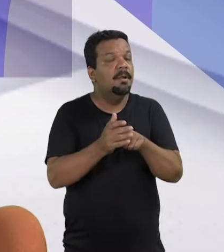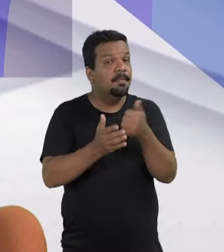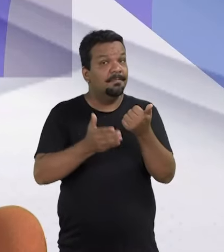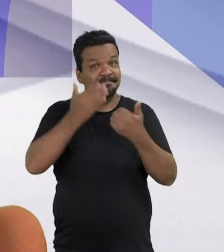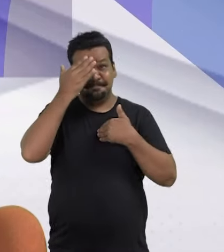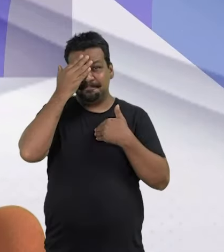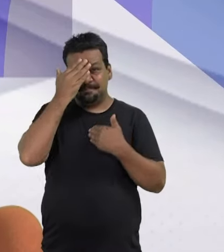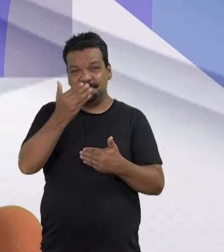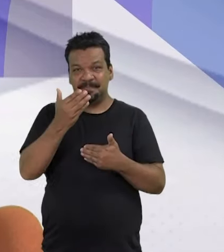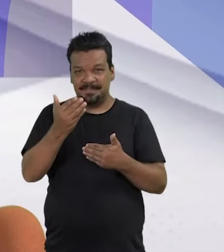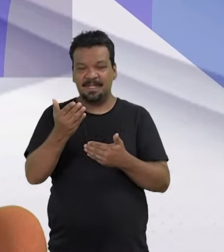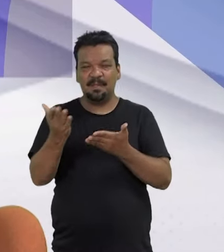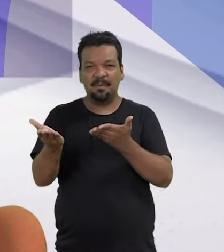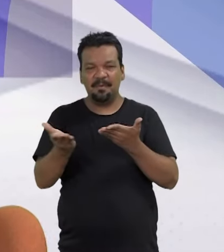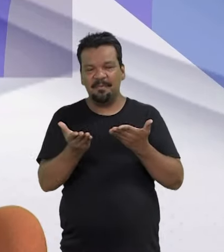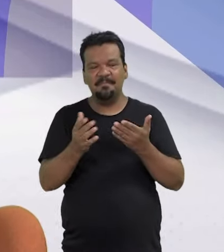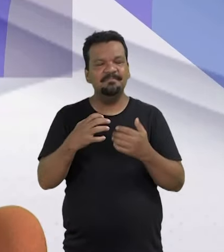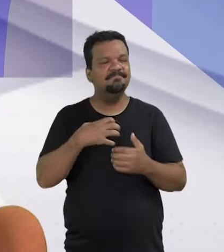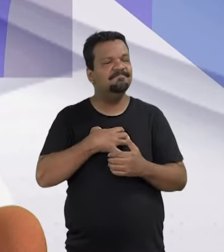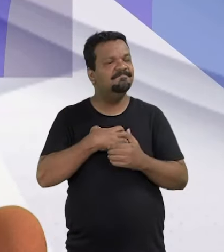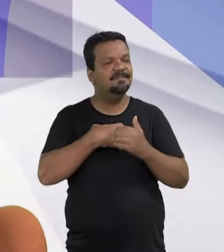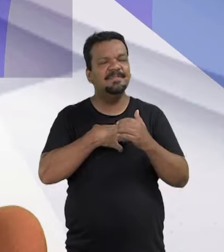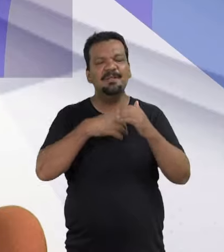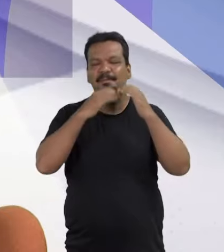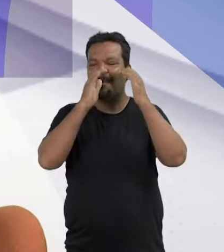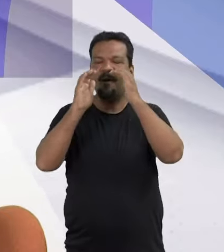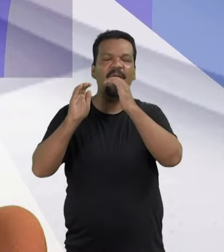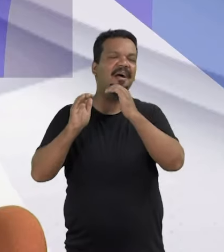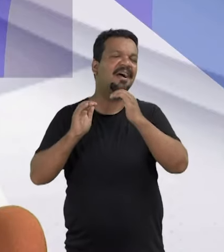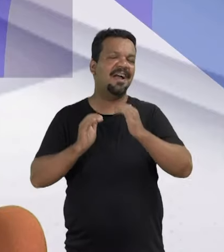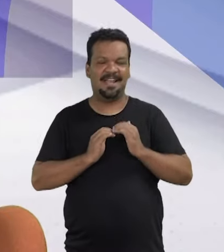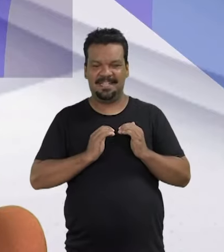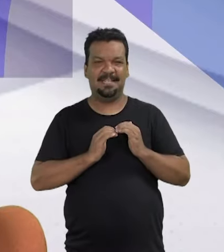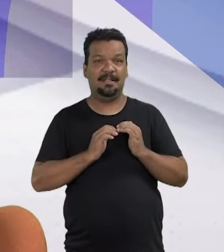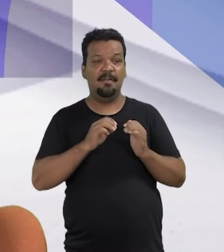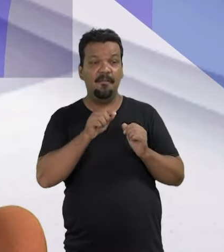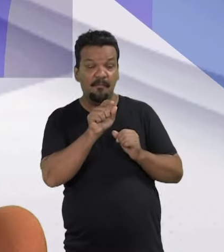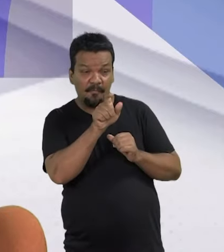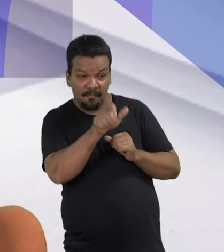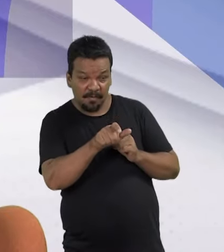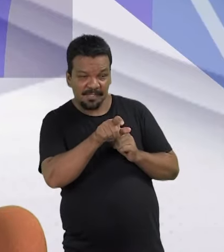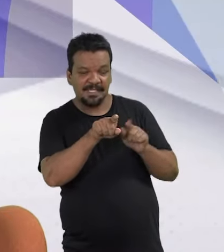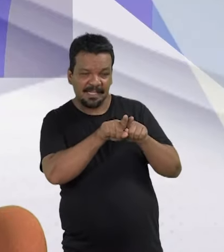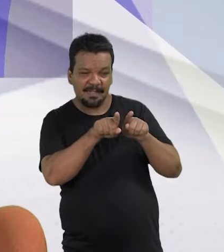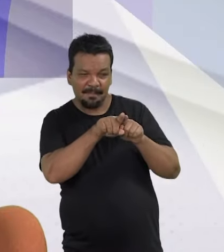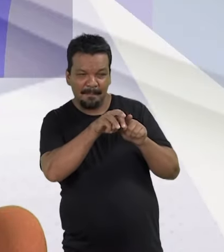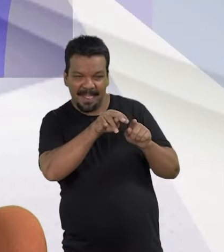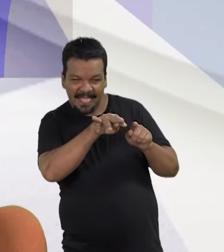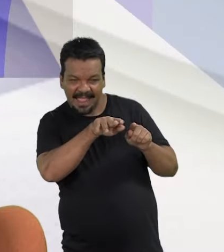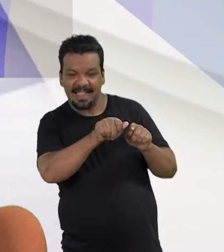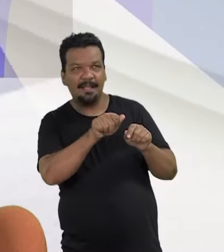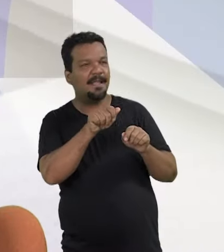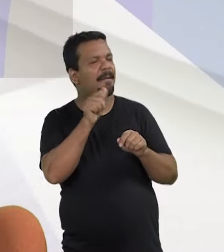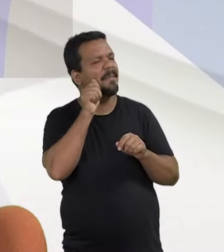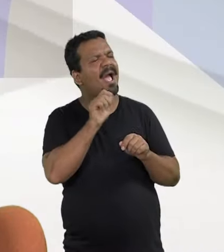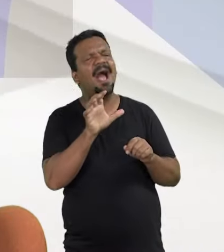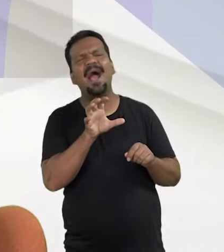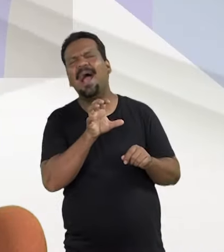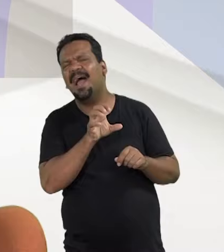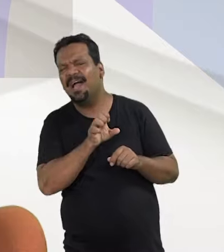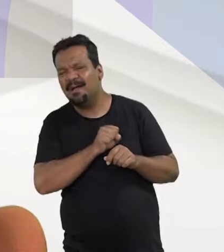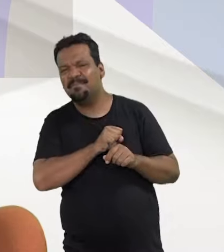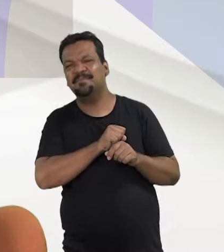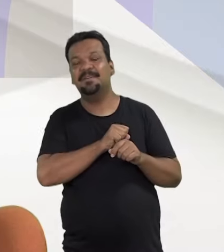Primeiro, agradecer o convite. Estou muito honrada de estar aqui com o André, com você, Manina, para conversar sobre um tema que eu adoro,